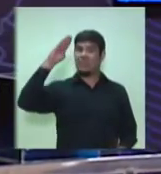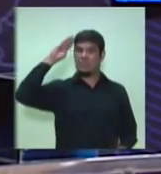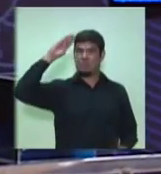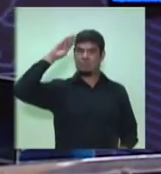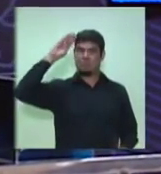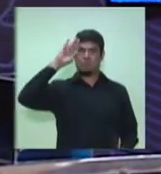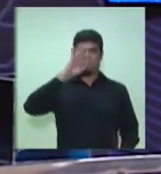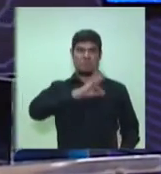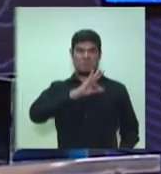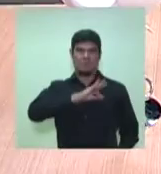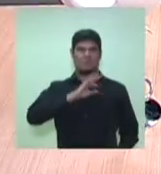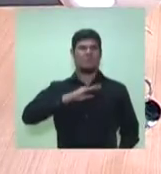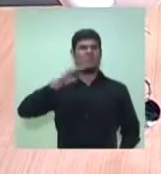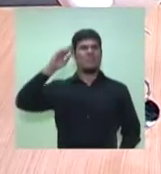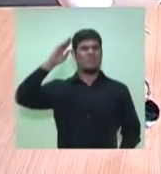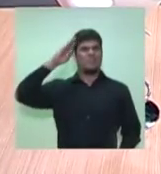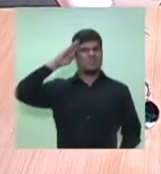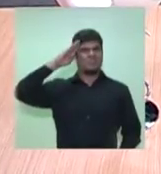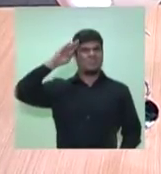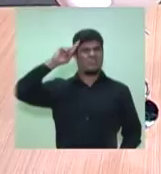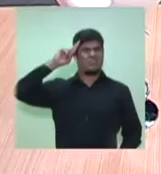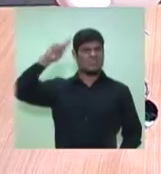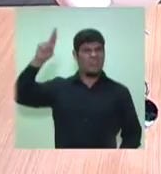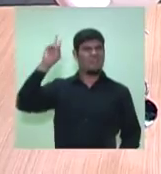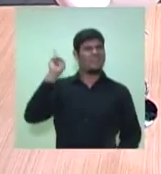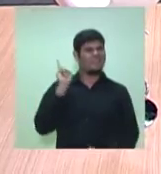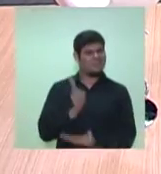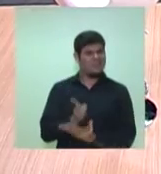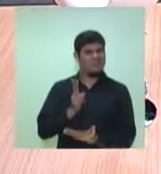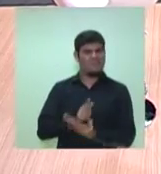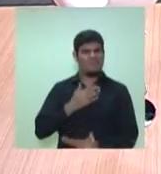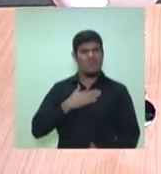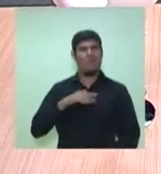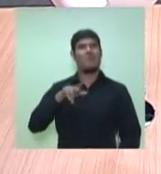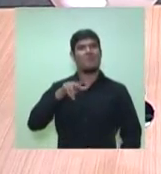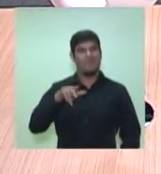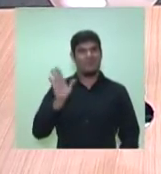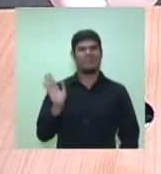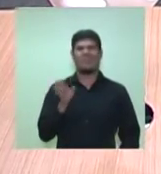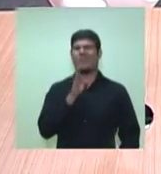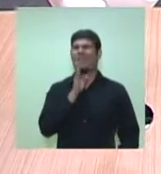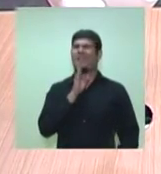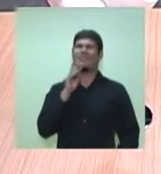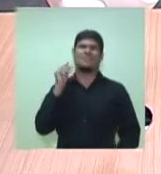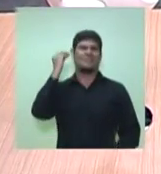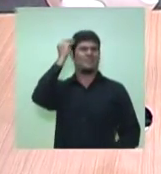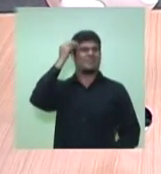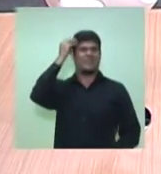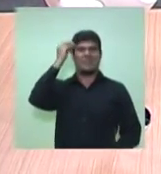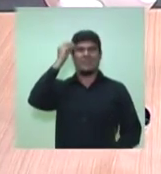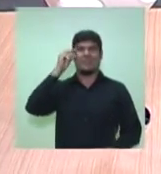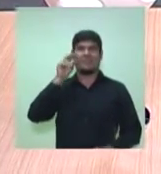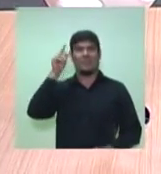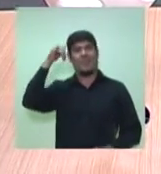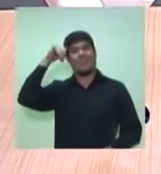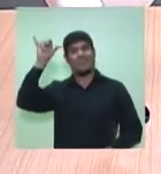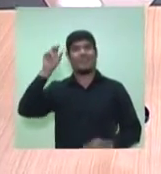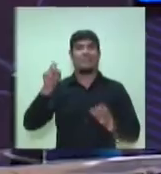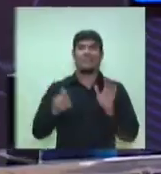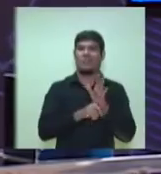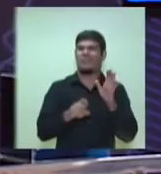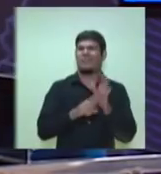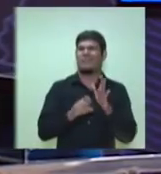entorpecentes aqui e é um dos homens mais experientes no combate às drogas aqui na nossa cidade. E vai dar, certamente, do ponto de vista da